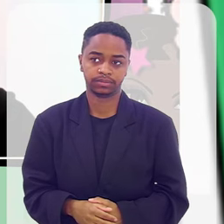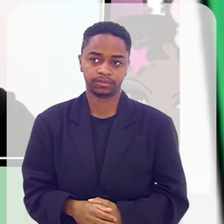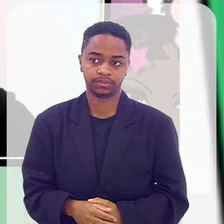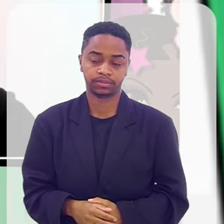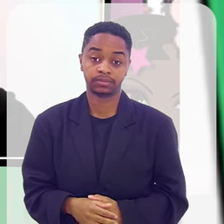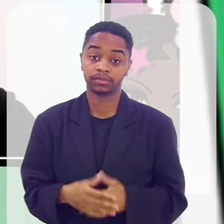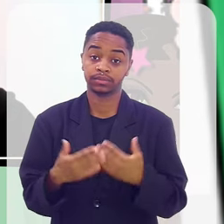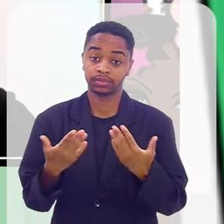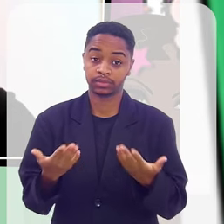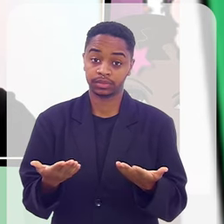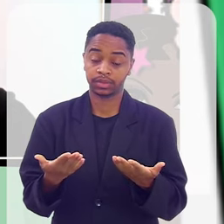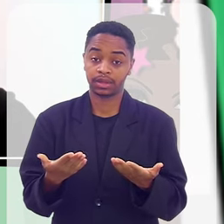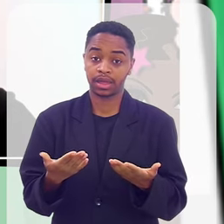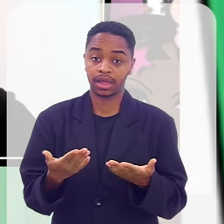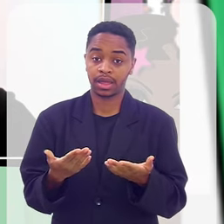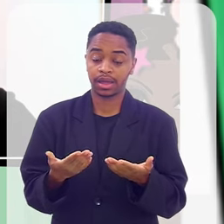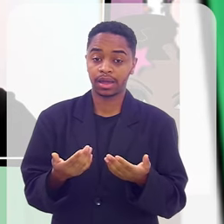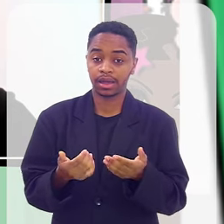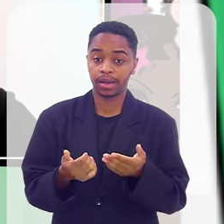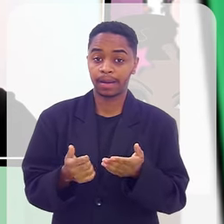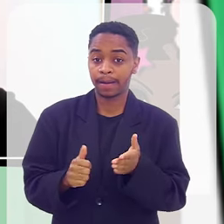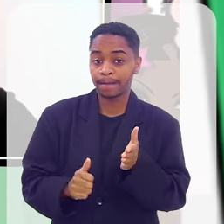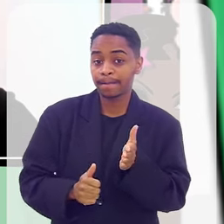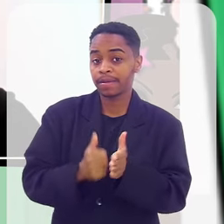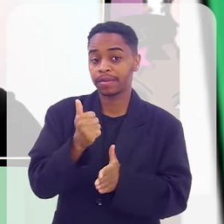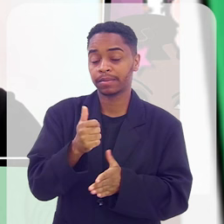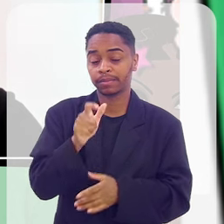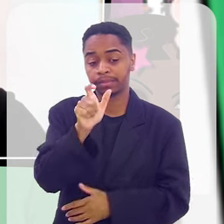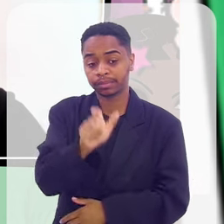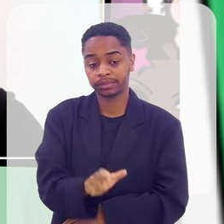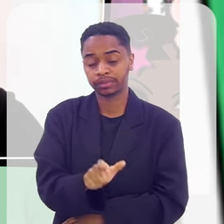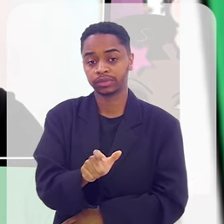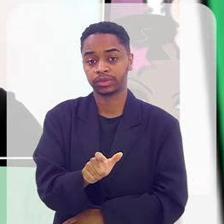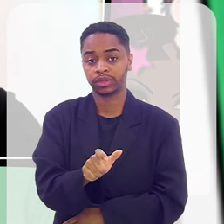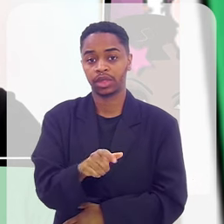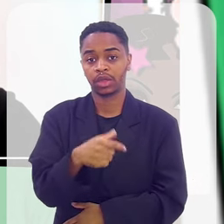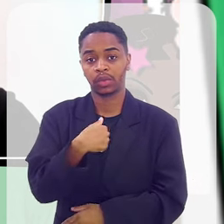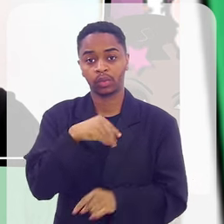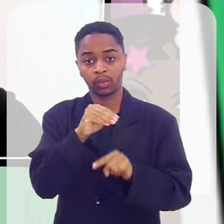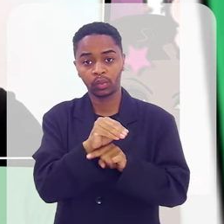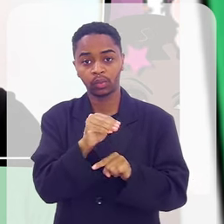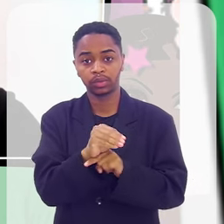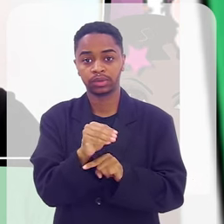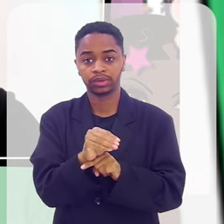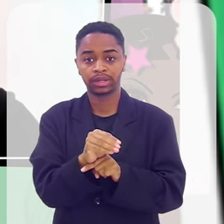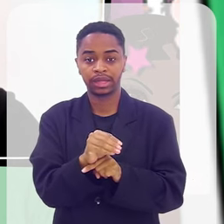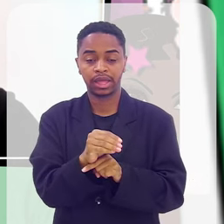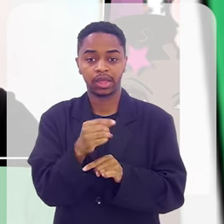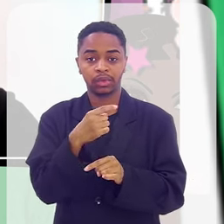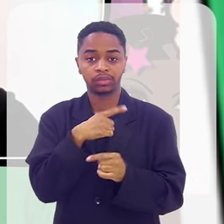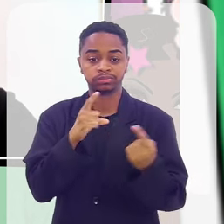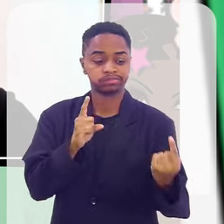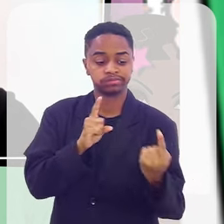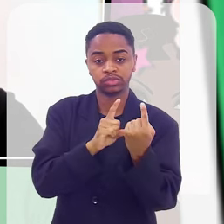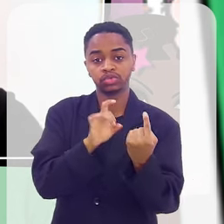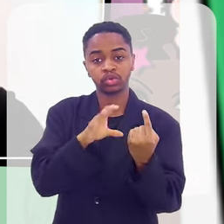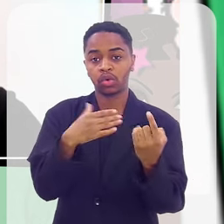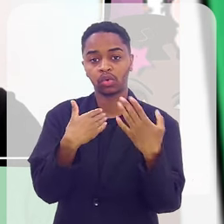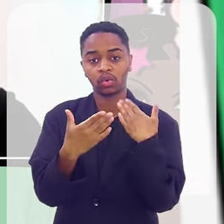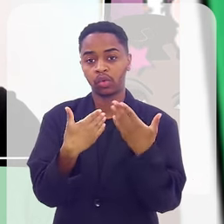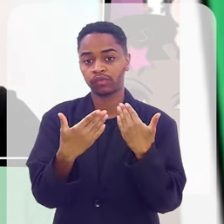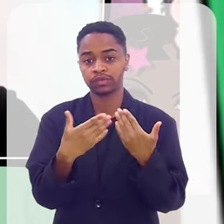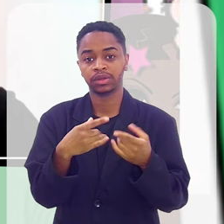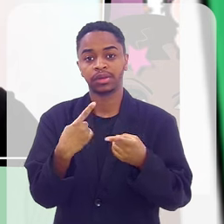E, para você ter ideia, a minha primeira filhada, ela, era só para conversar com ela. Na